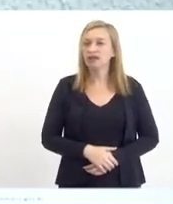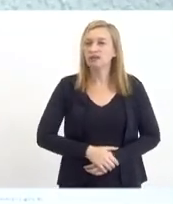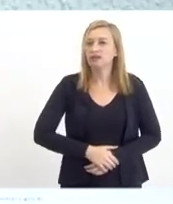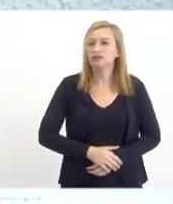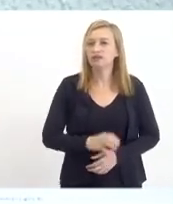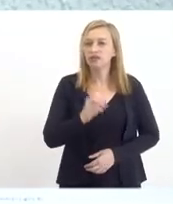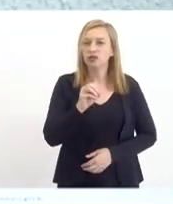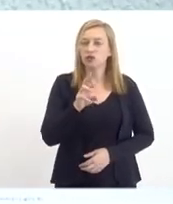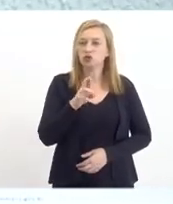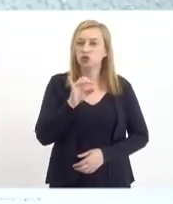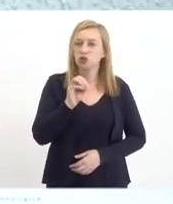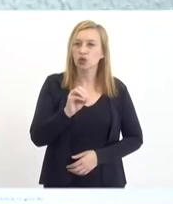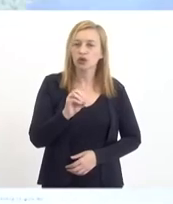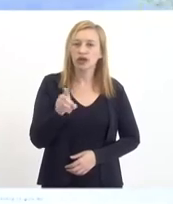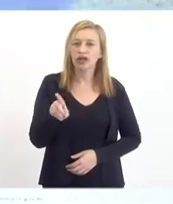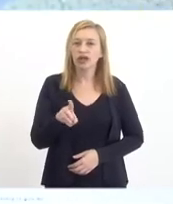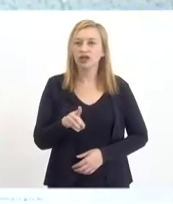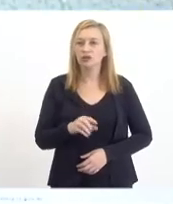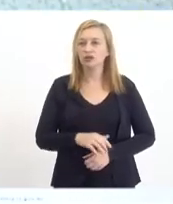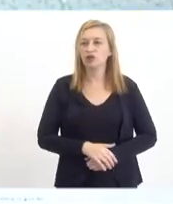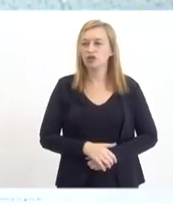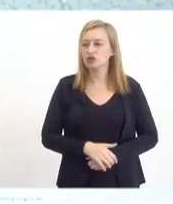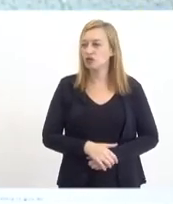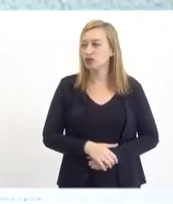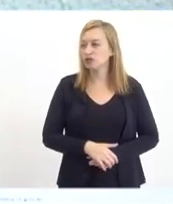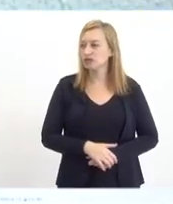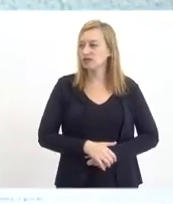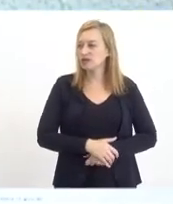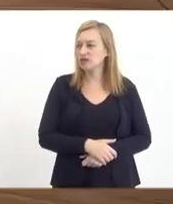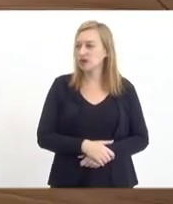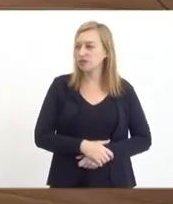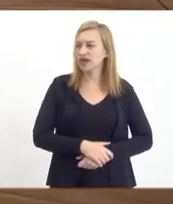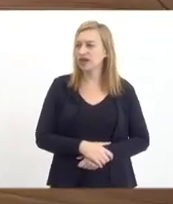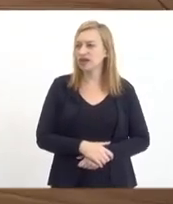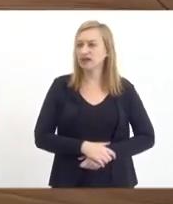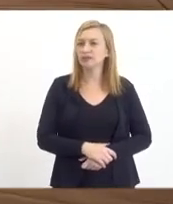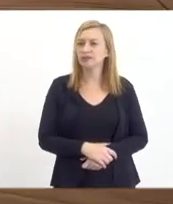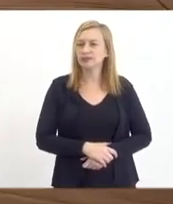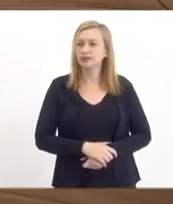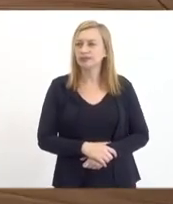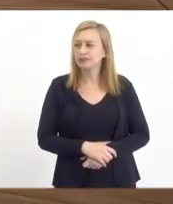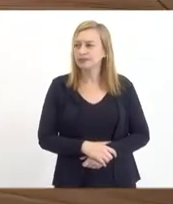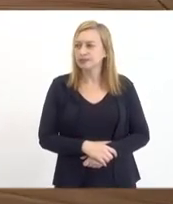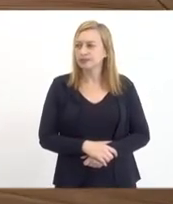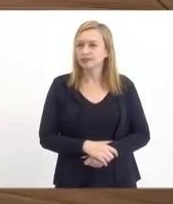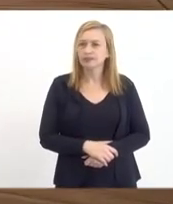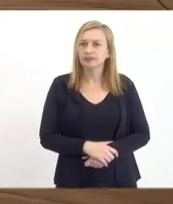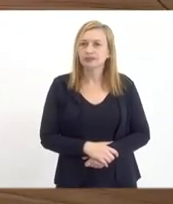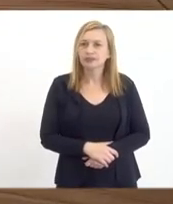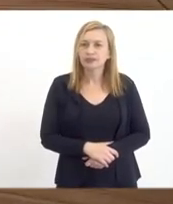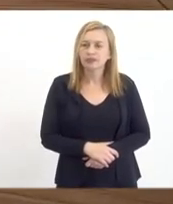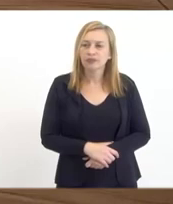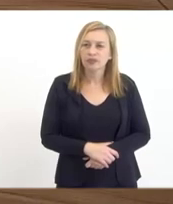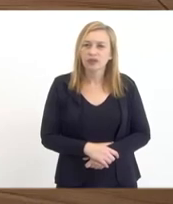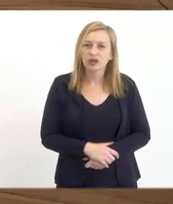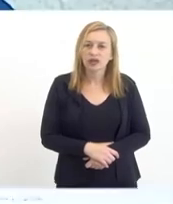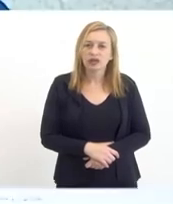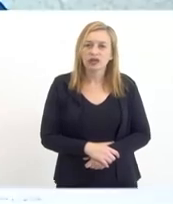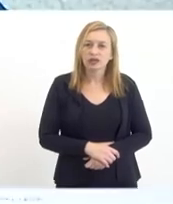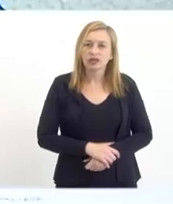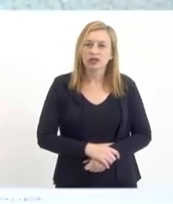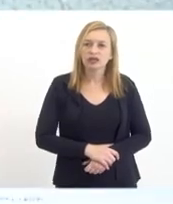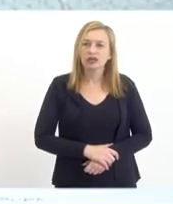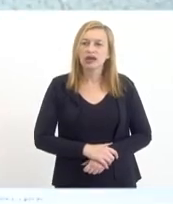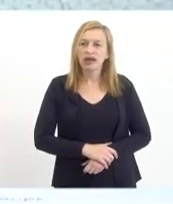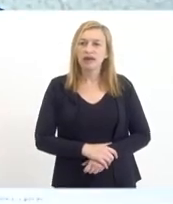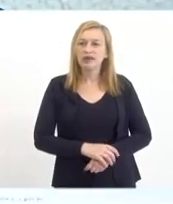Assessoria Fiscal da Assembleia do Estado do Rio de Janeiro. Obrigado, presidente. E Mauro, como a gente brinca sempre, antes tarde